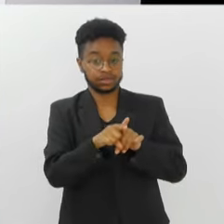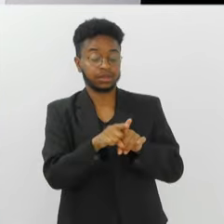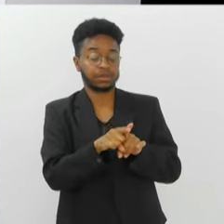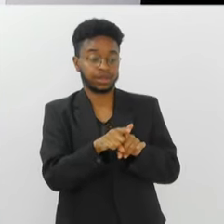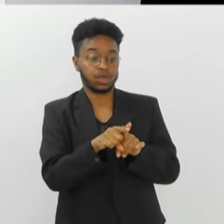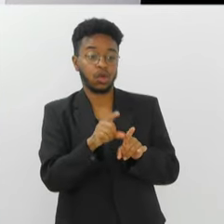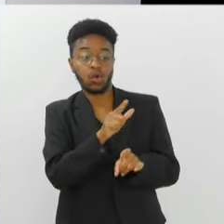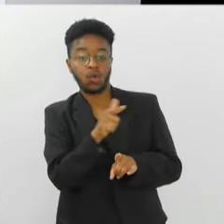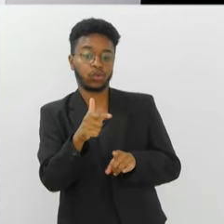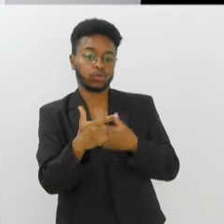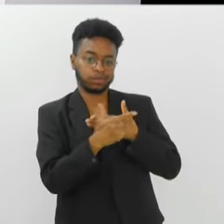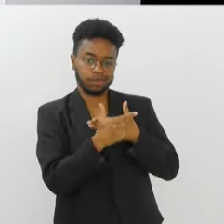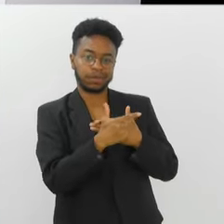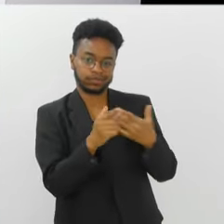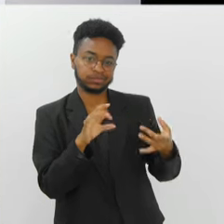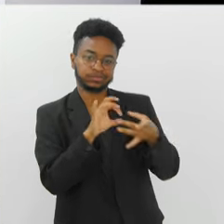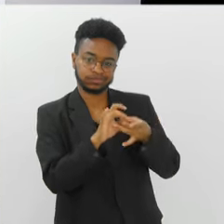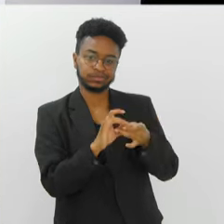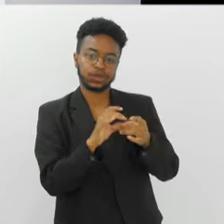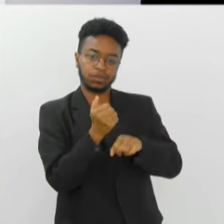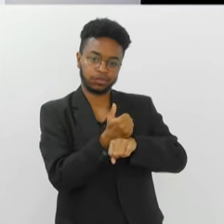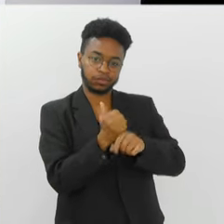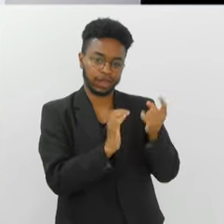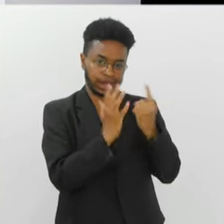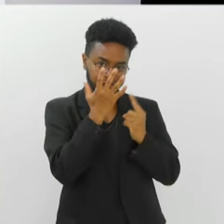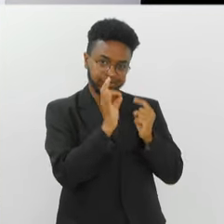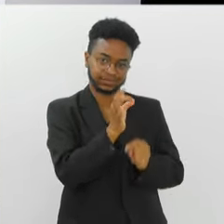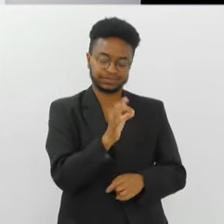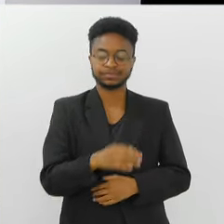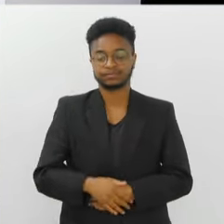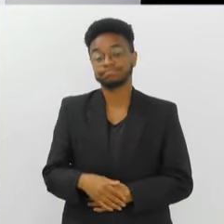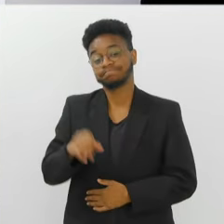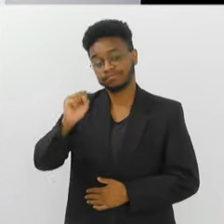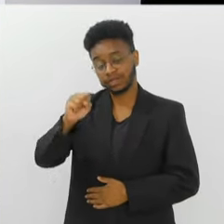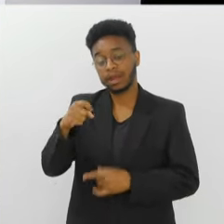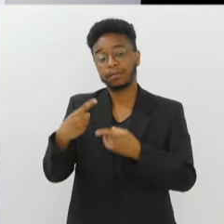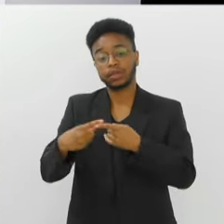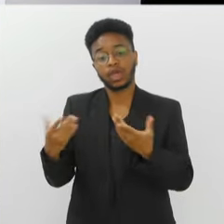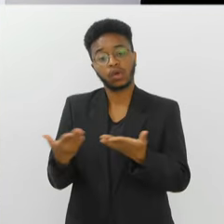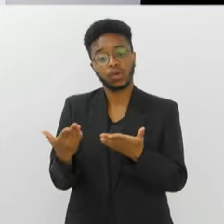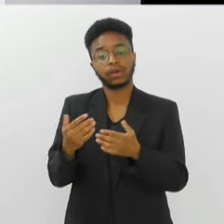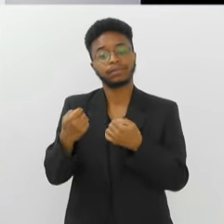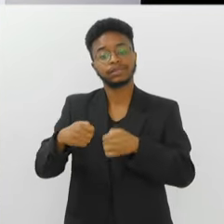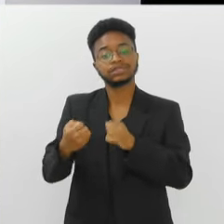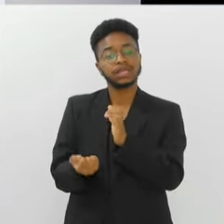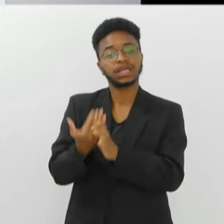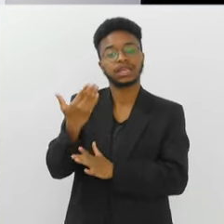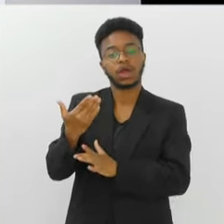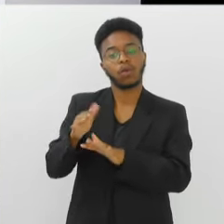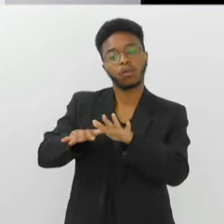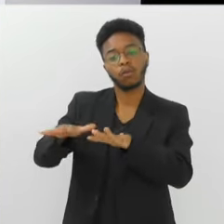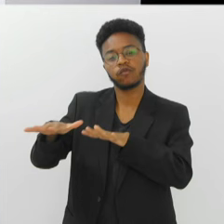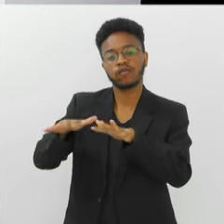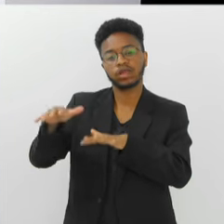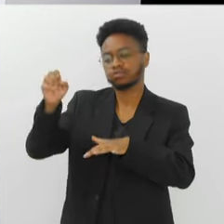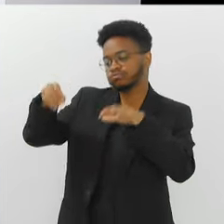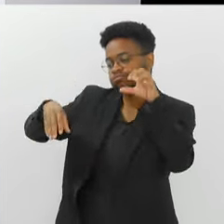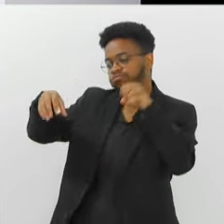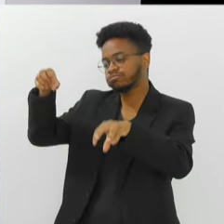que jogaram nas costas do carnaval. Exatamente, agora também tem que, digamos que, criar um movimento luminotécnico.